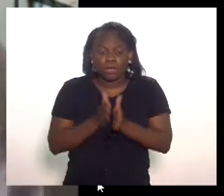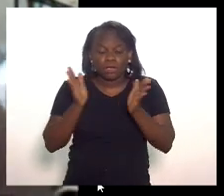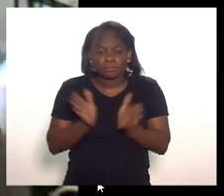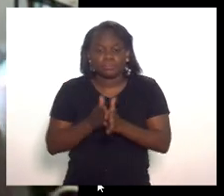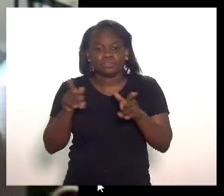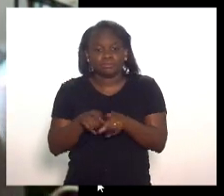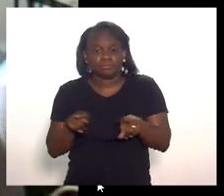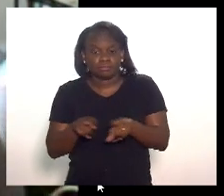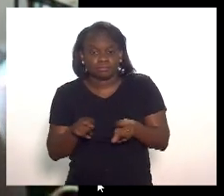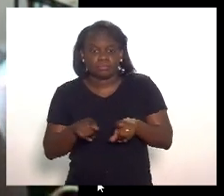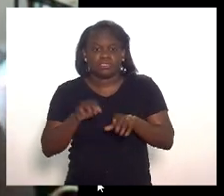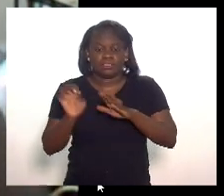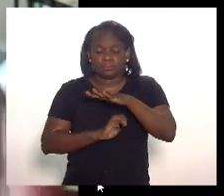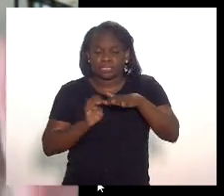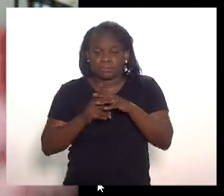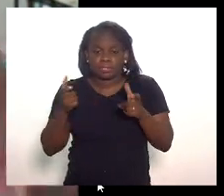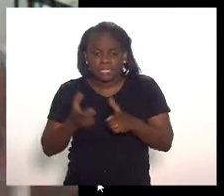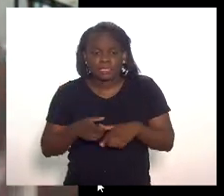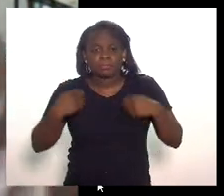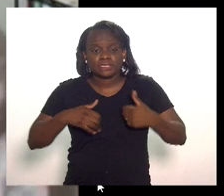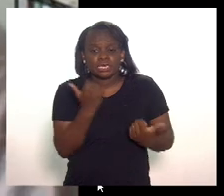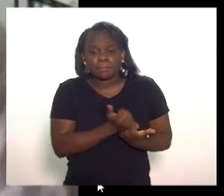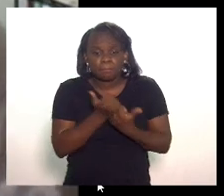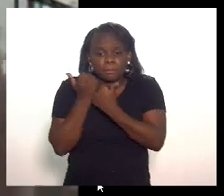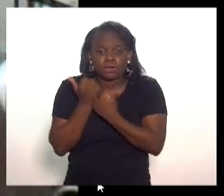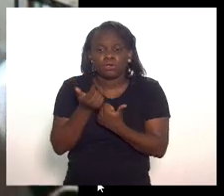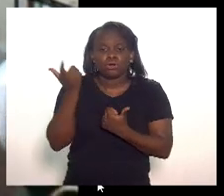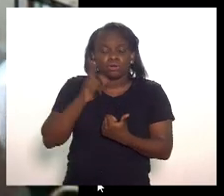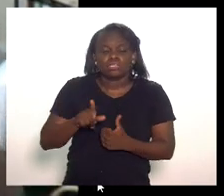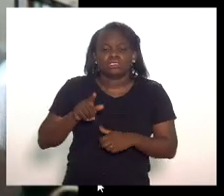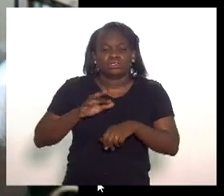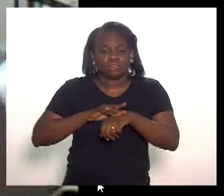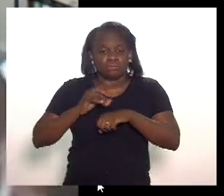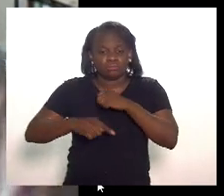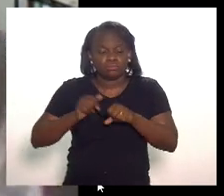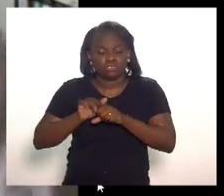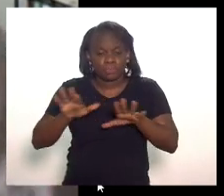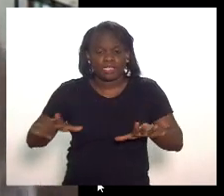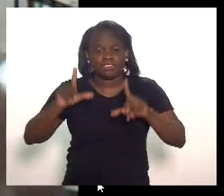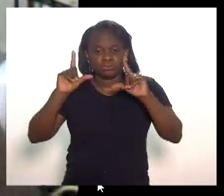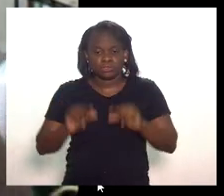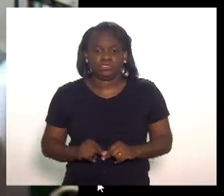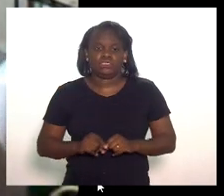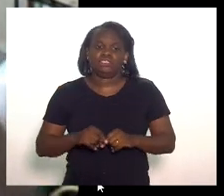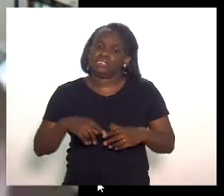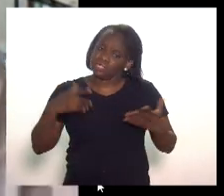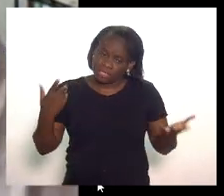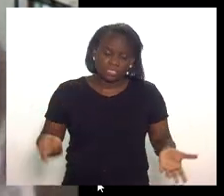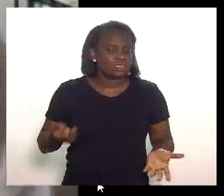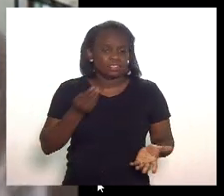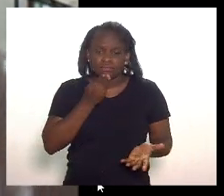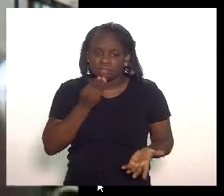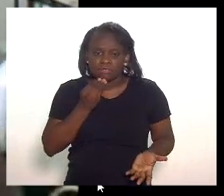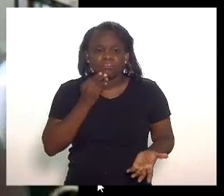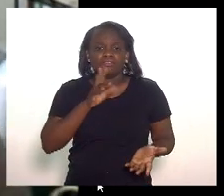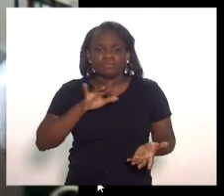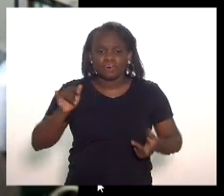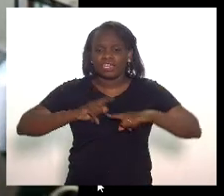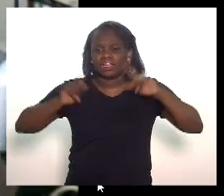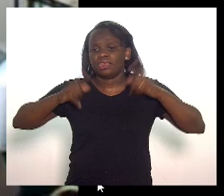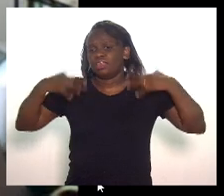os pequenos empresários tenham suporte para superar a pandemia é evidente que vão gritar é evidente que vão ficar